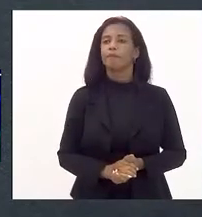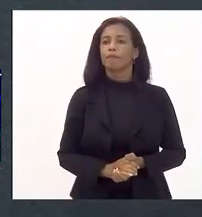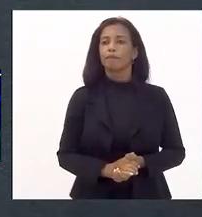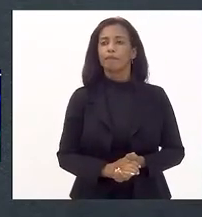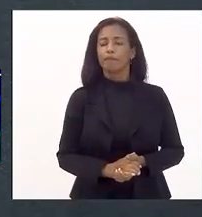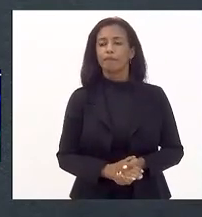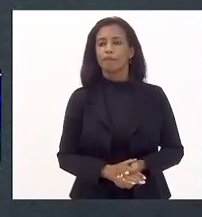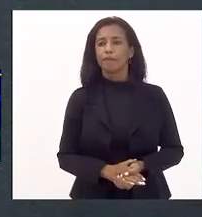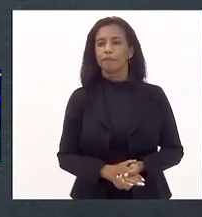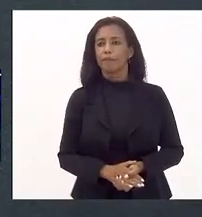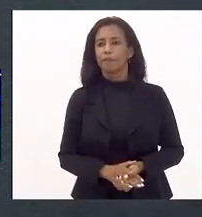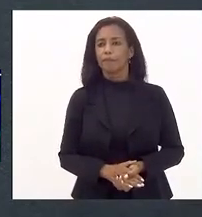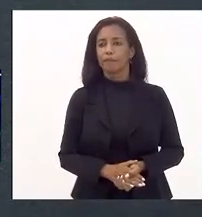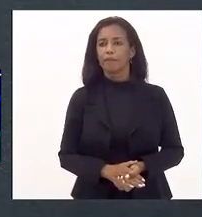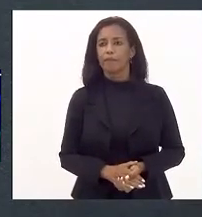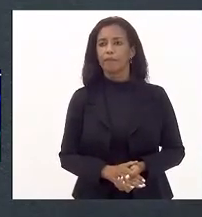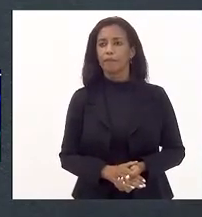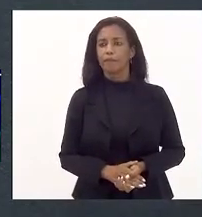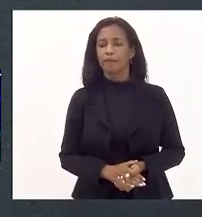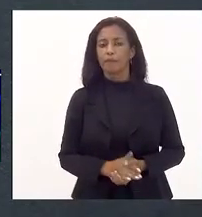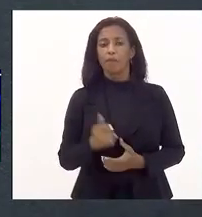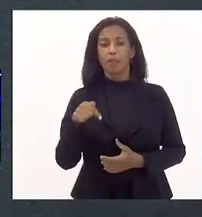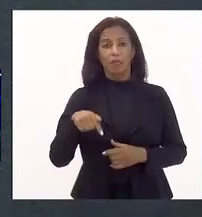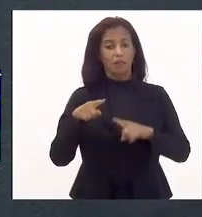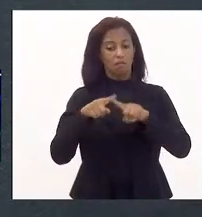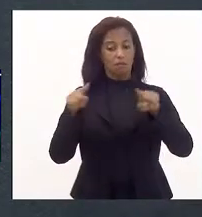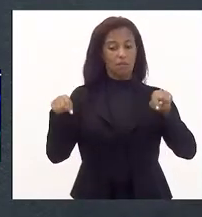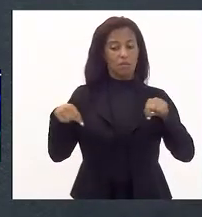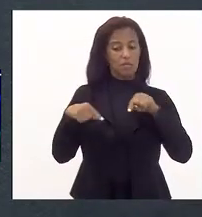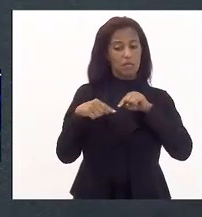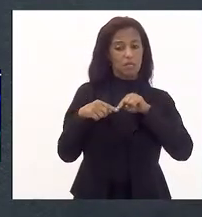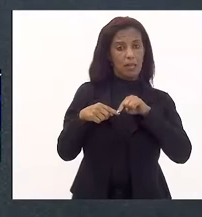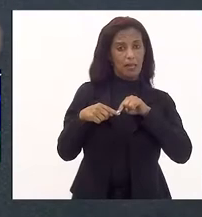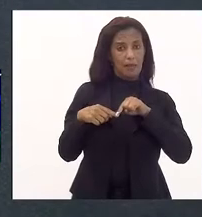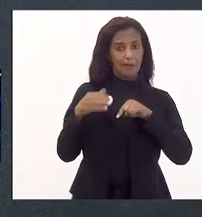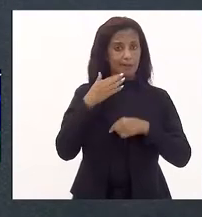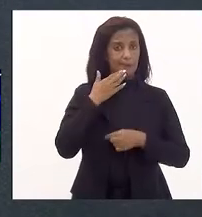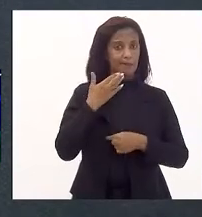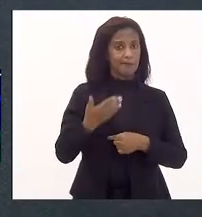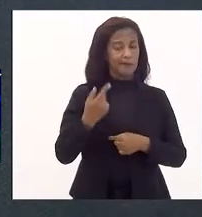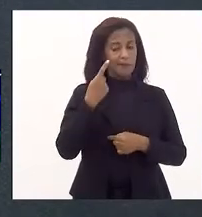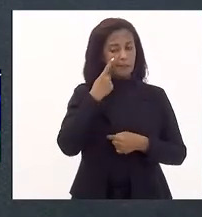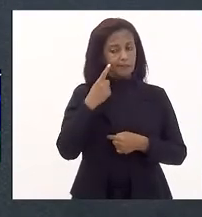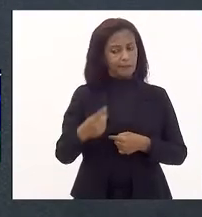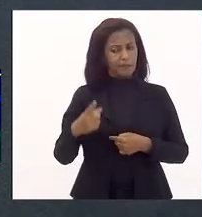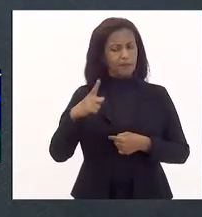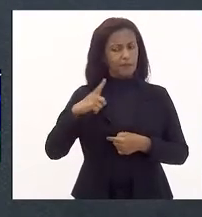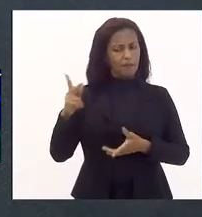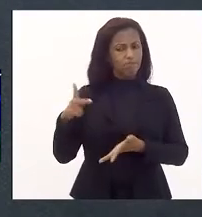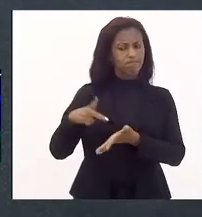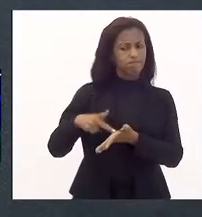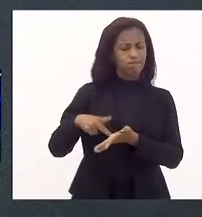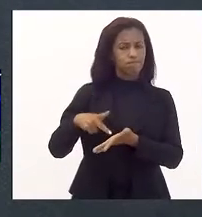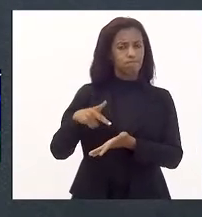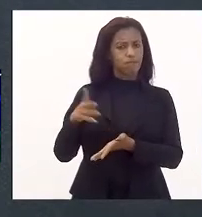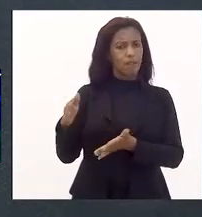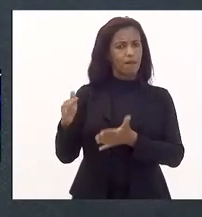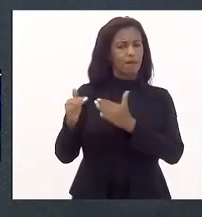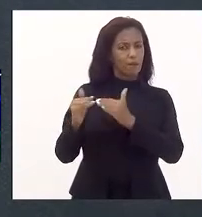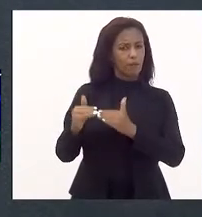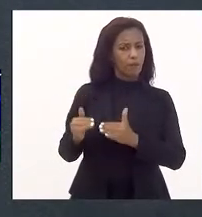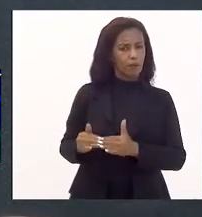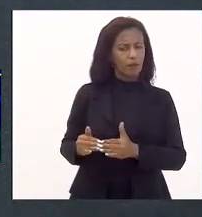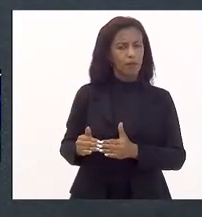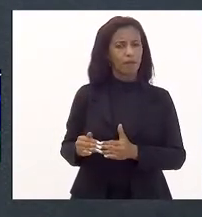demanda no nosso gabinete. Nós vimos que tiveram, de fato, decisões favoráveis